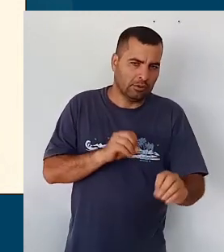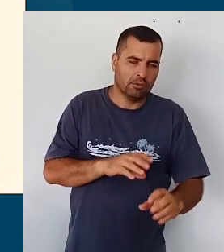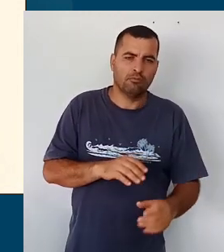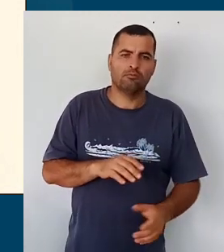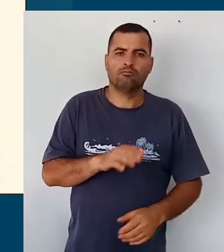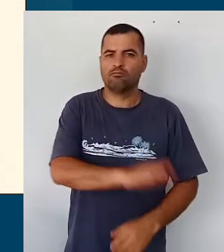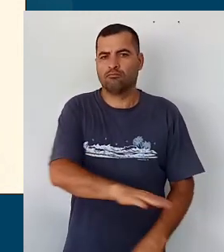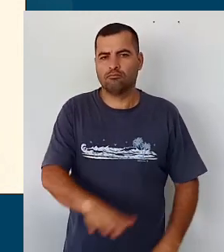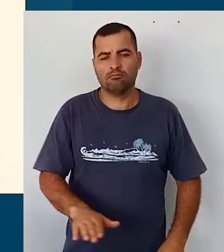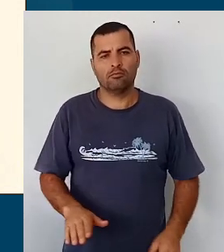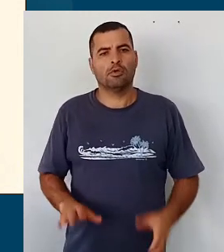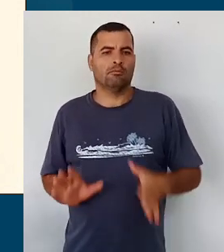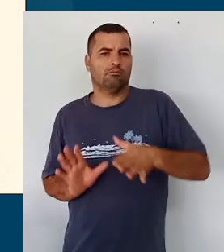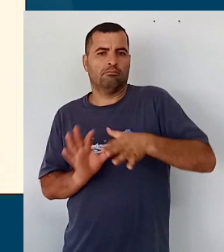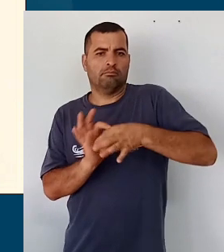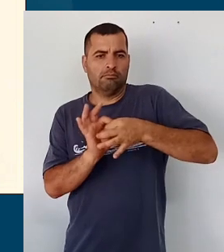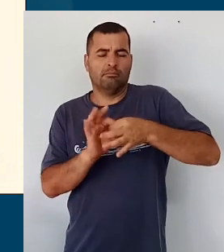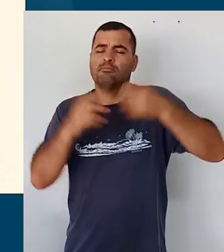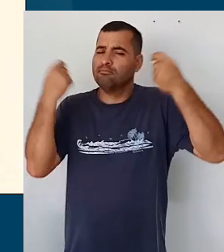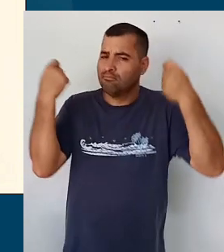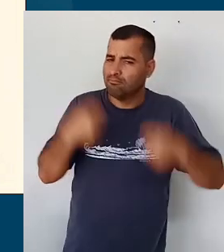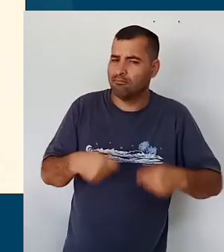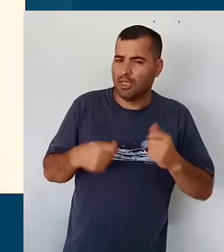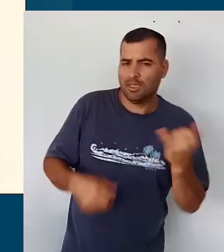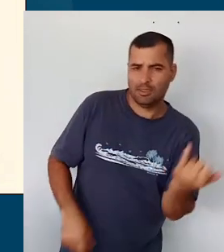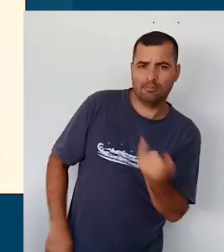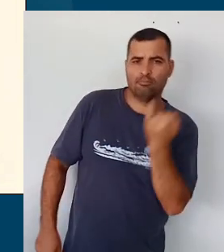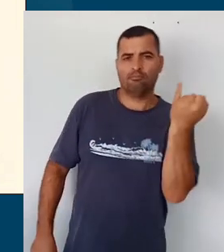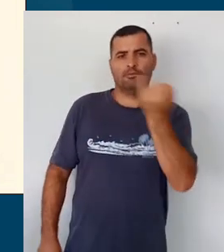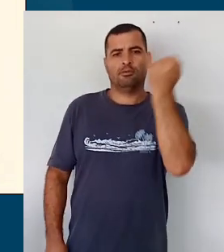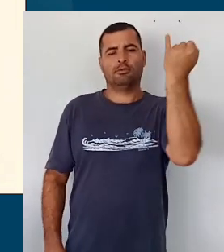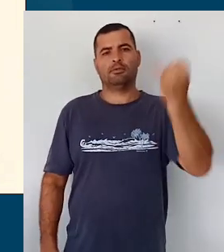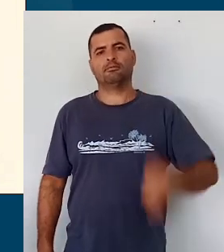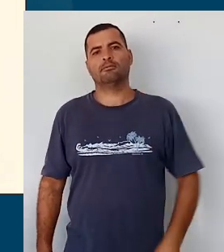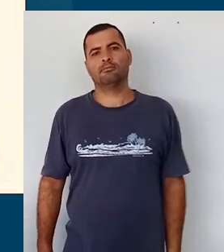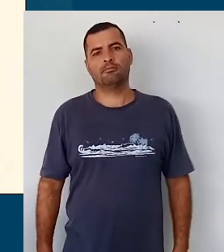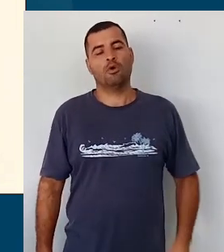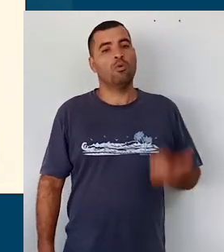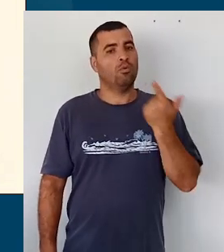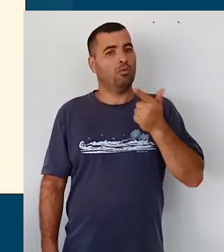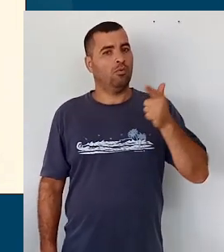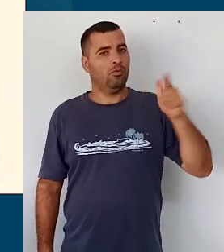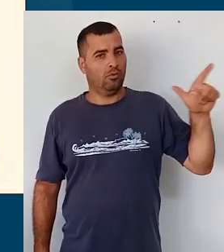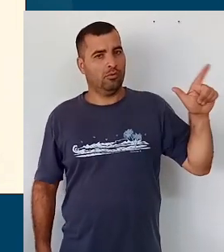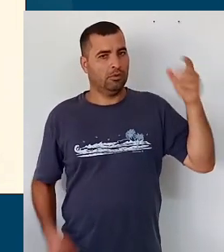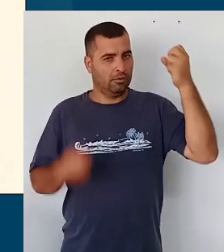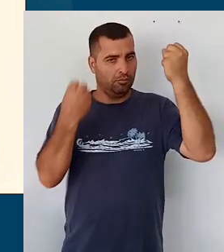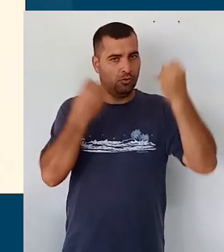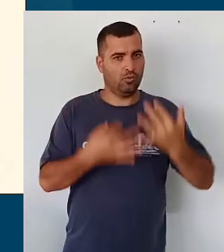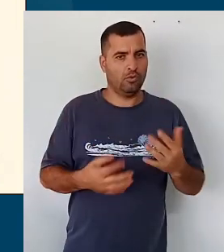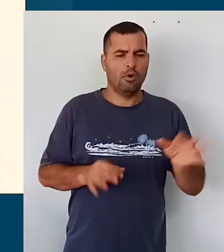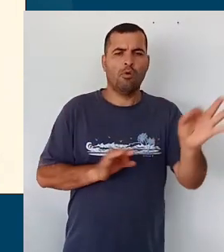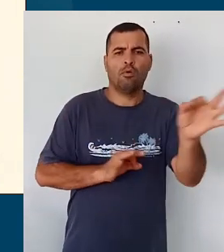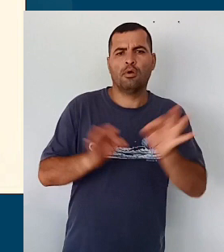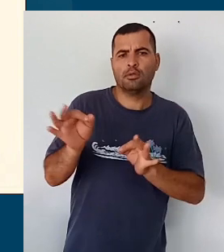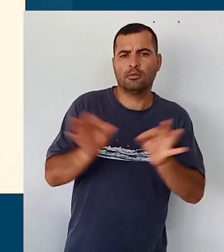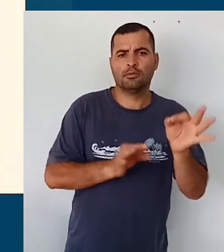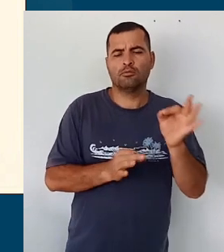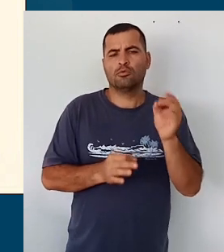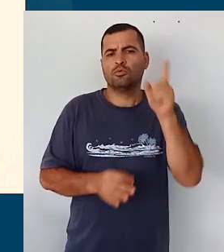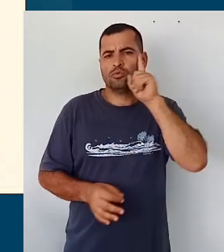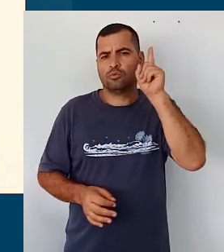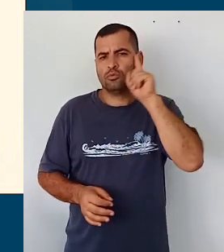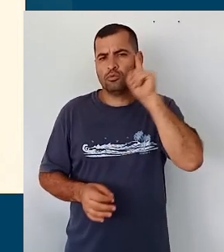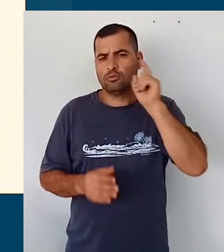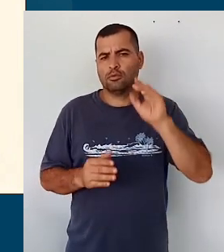essa parceria se faz importantíssima. Uma outra questão seria a organização do cotidiano da